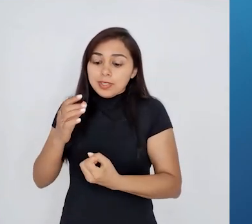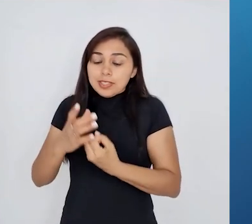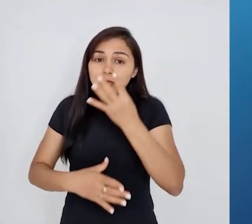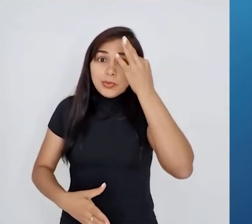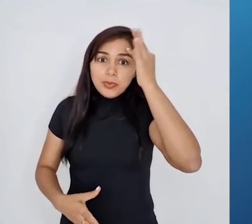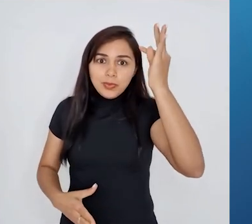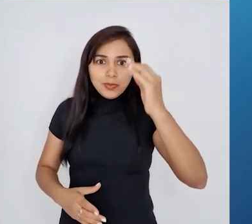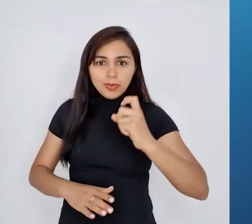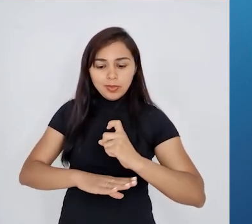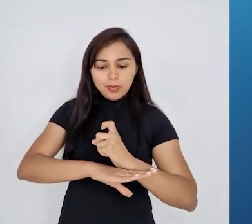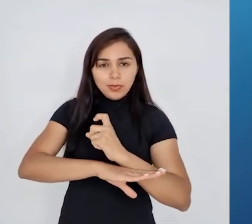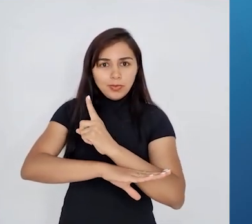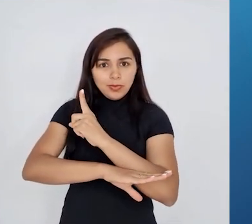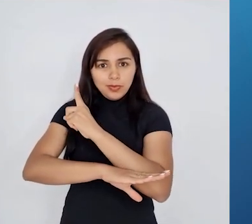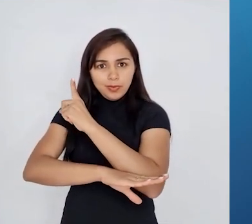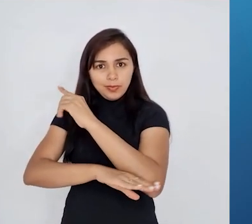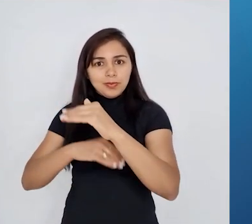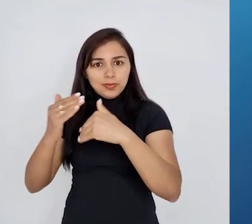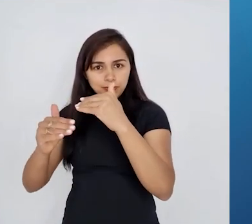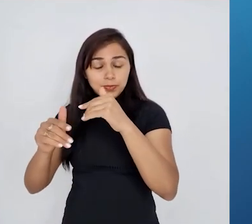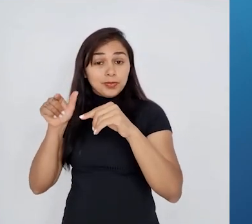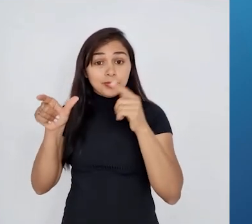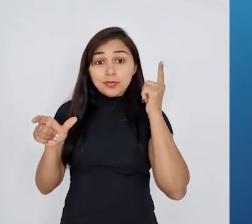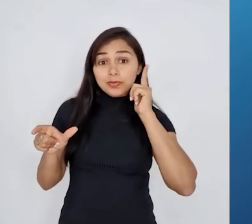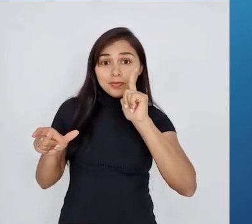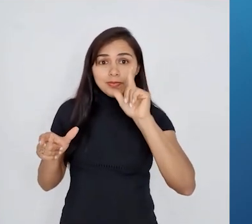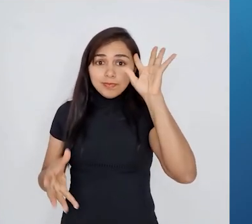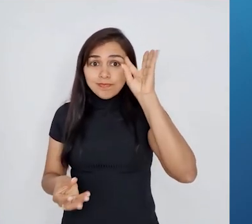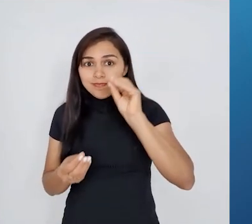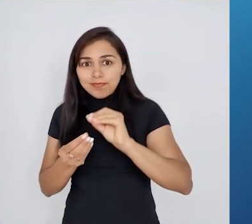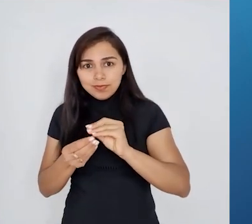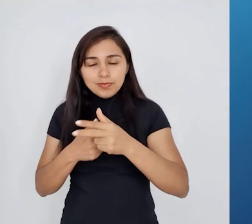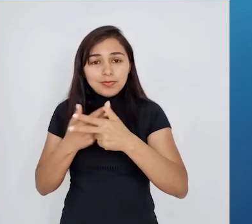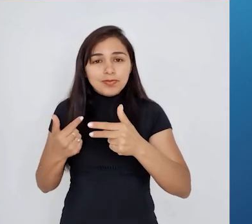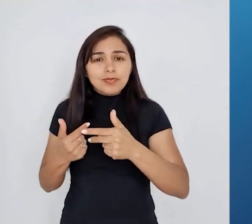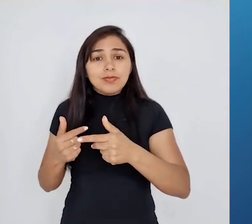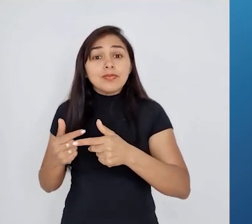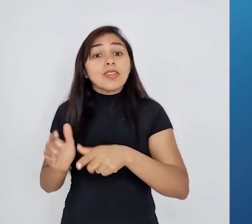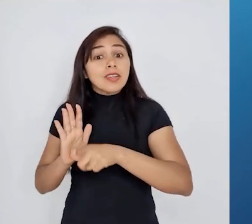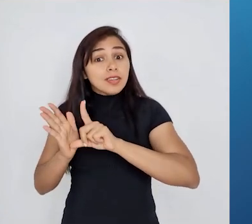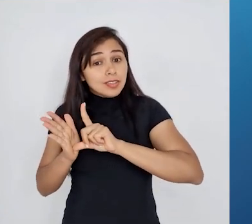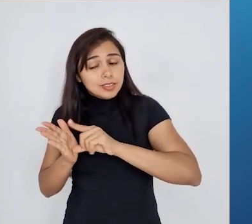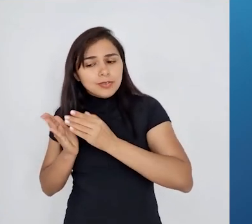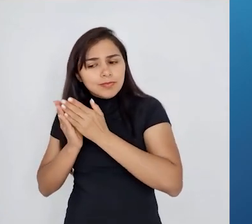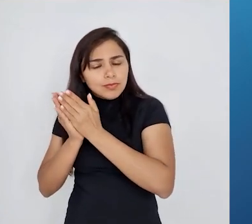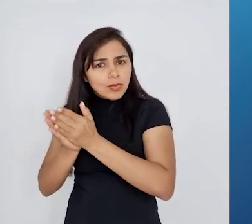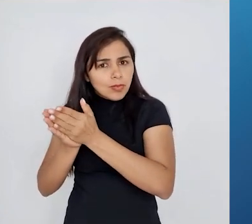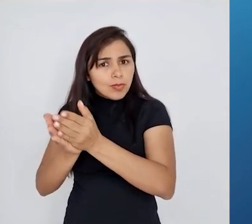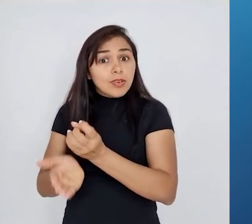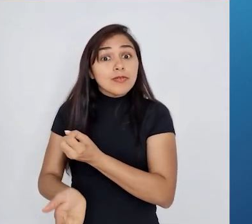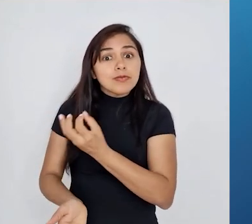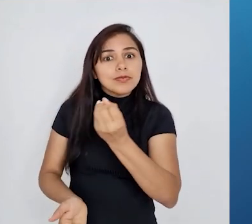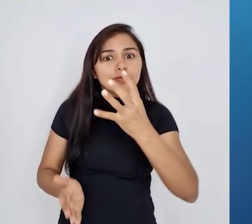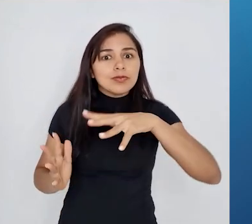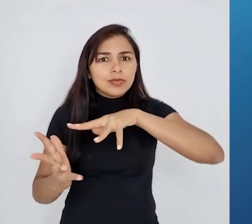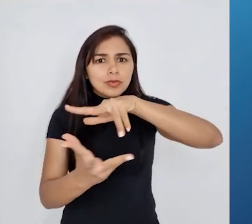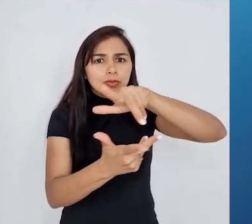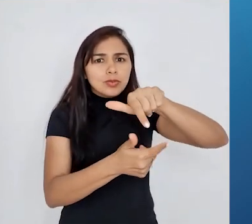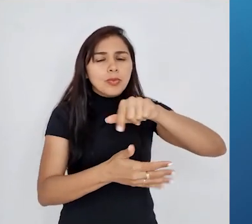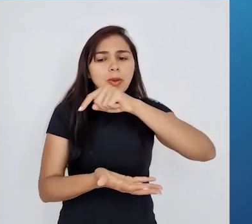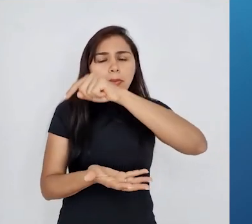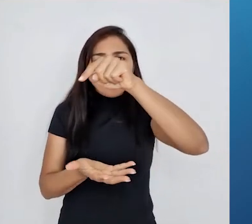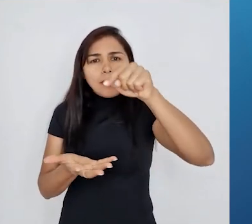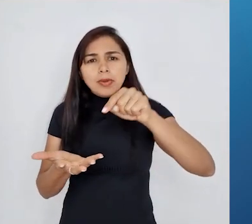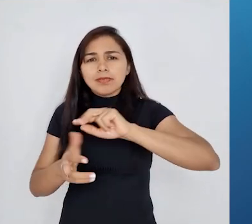Para chegar às suas conclusões, Darwin fez inúmeras observações durante sua viagem ao redor do mundo, a bordo do